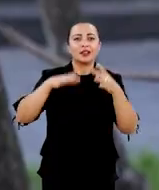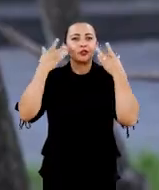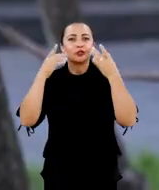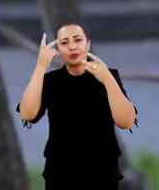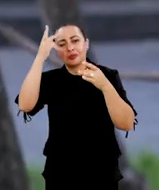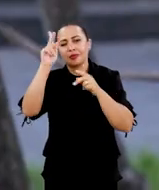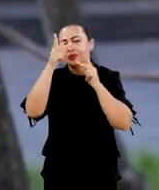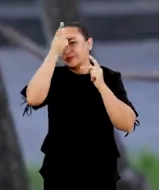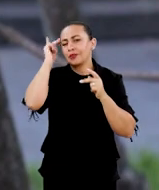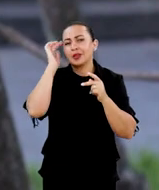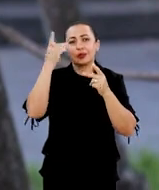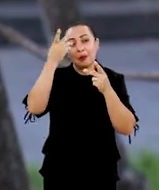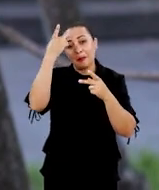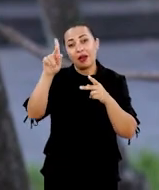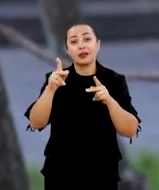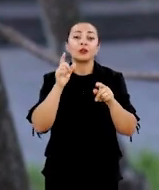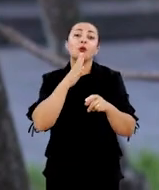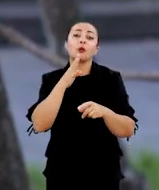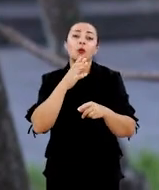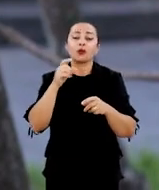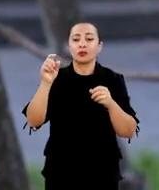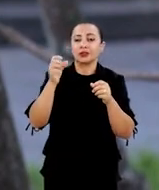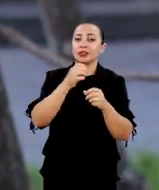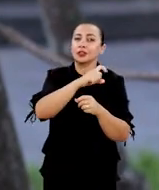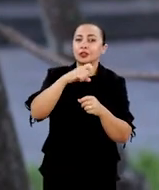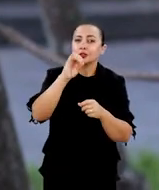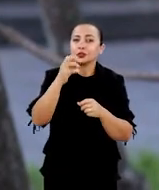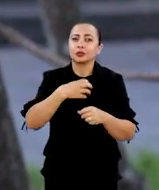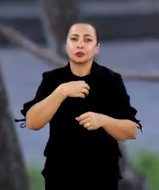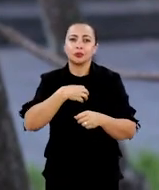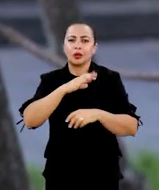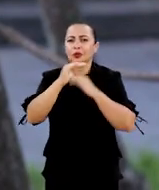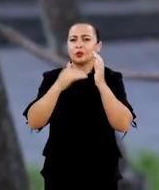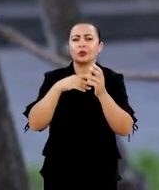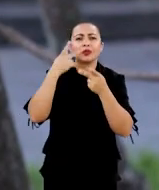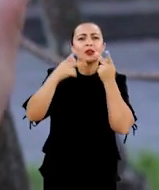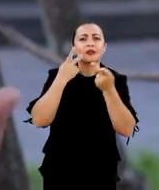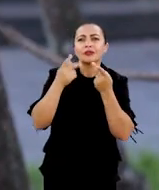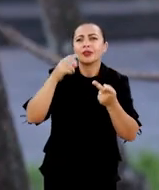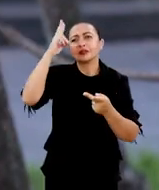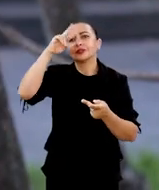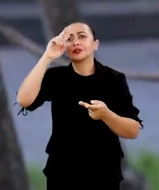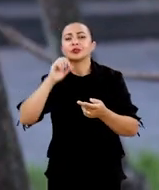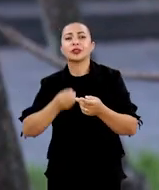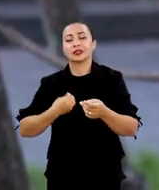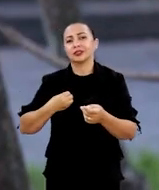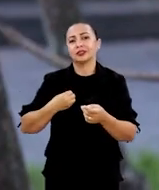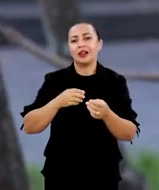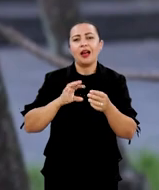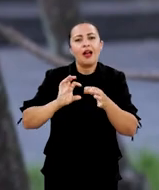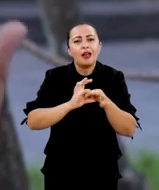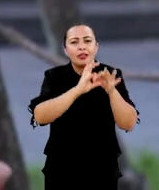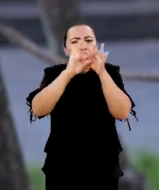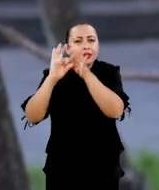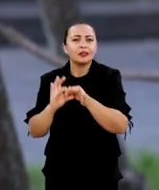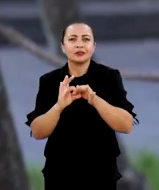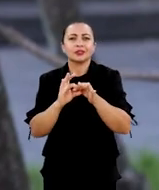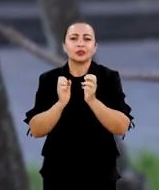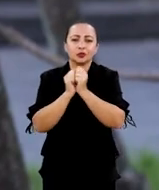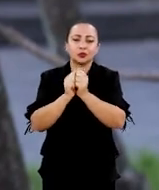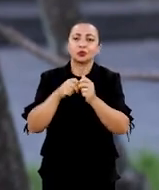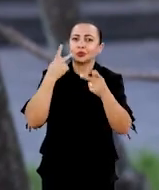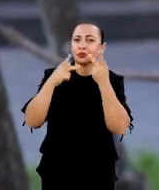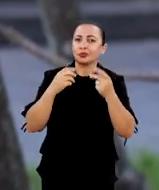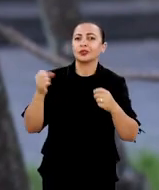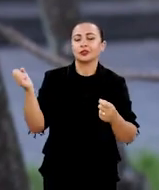espetáculo para o público para que eles conheçam Xisto Bahia seu cancioneiro e toda essa narrativa presente que está entrelaçada